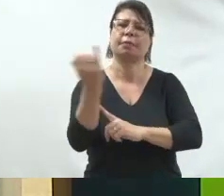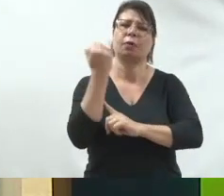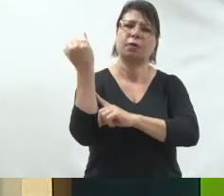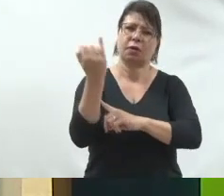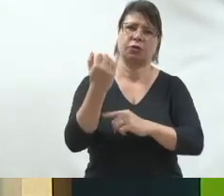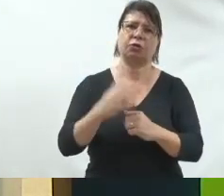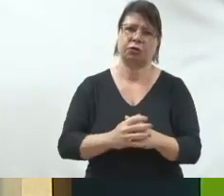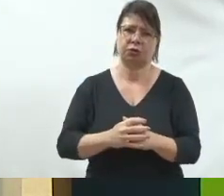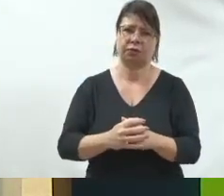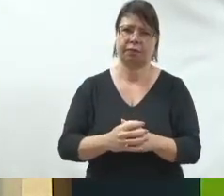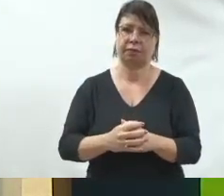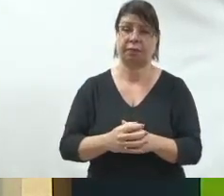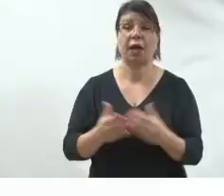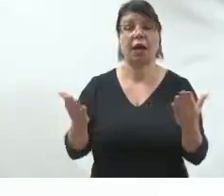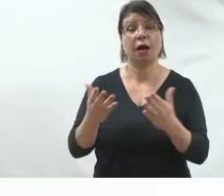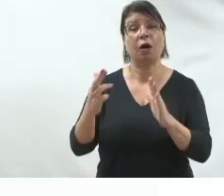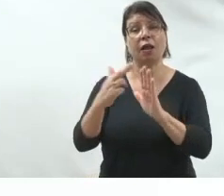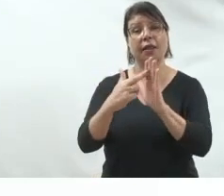discurso, que é agora.